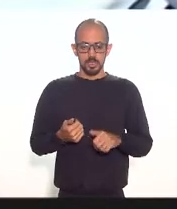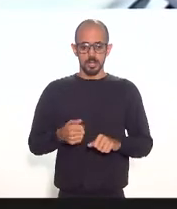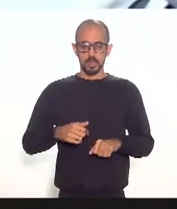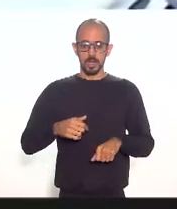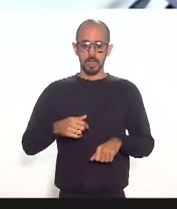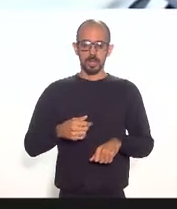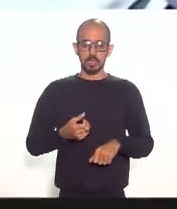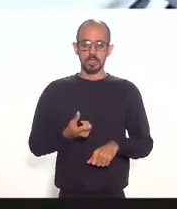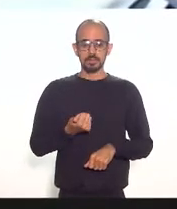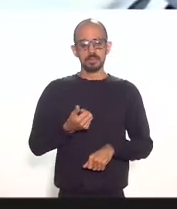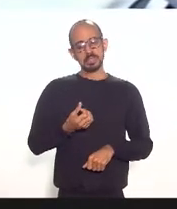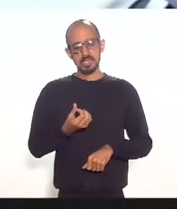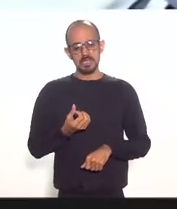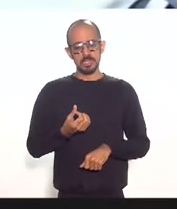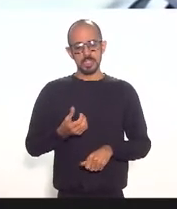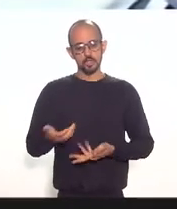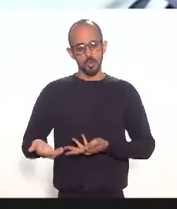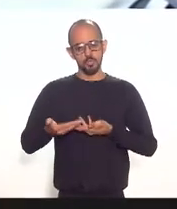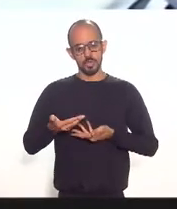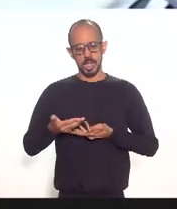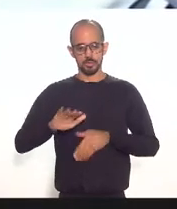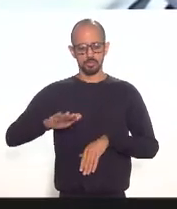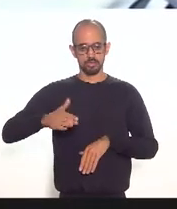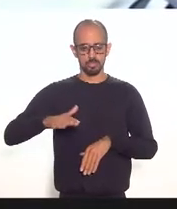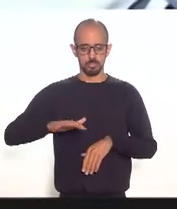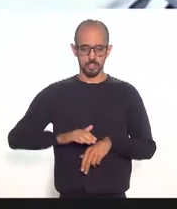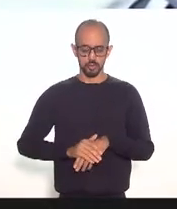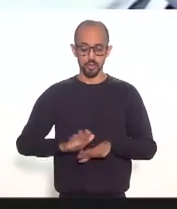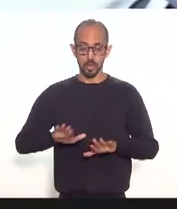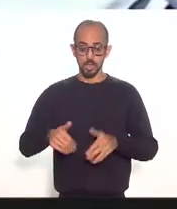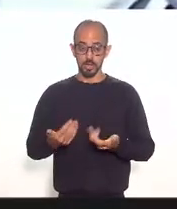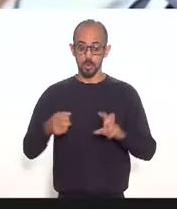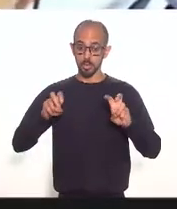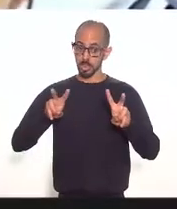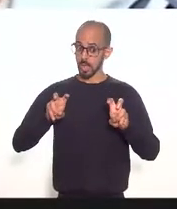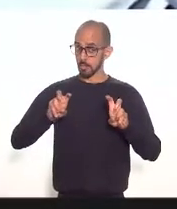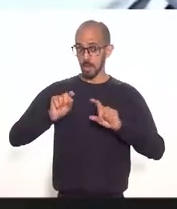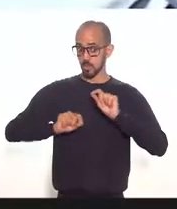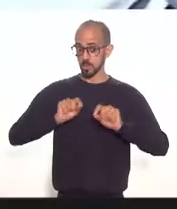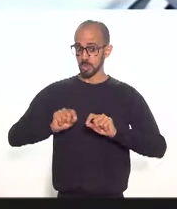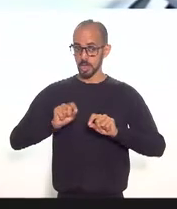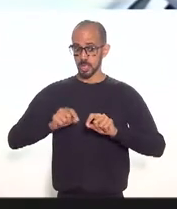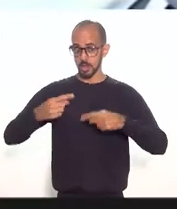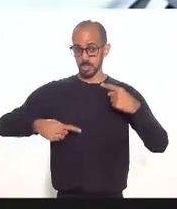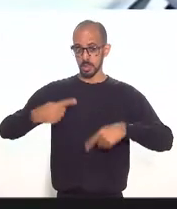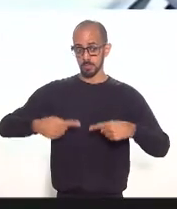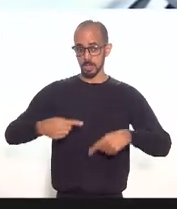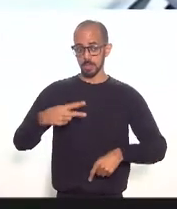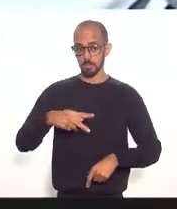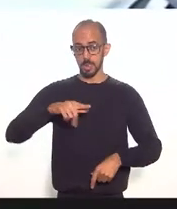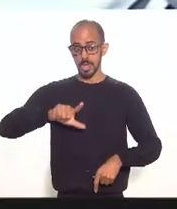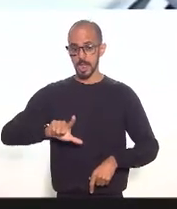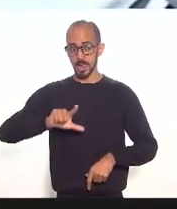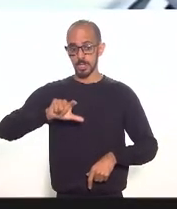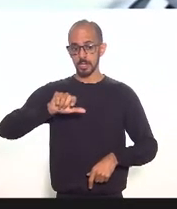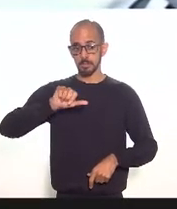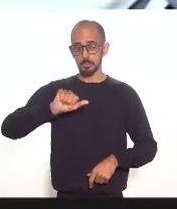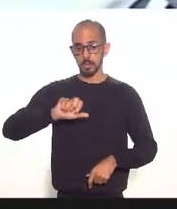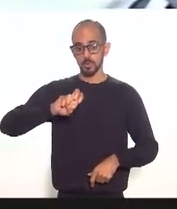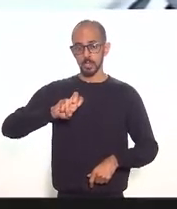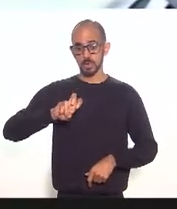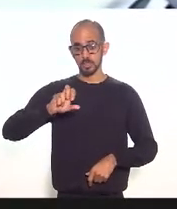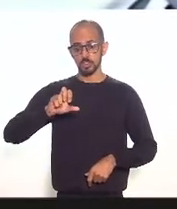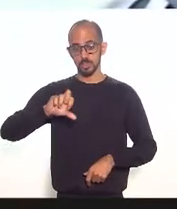convidados presentes. E o tema é para debater o PL 1596 de 19